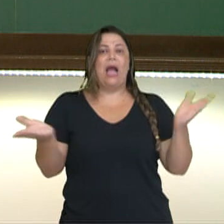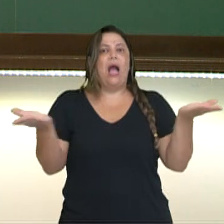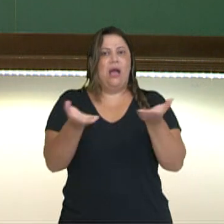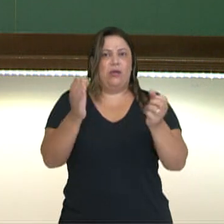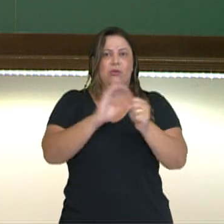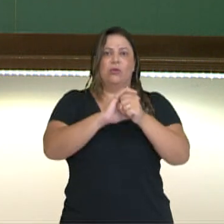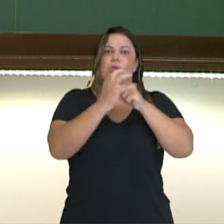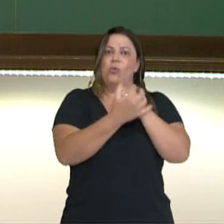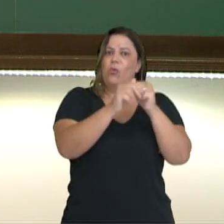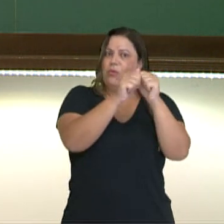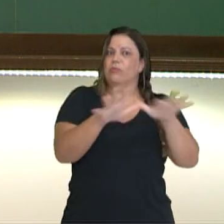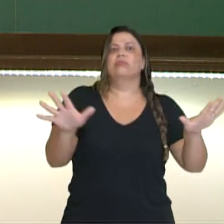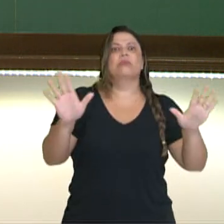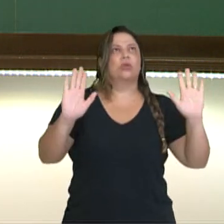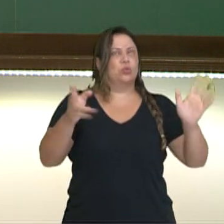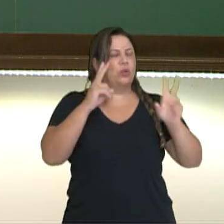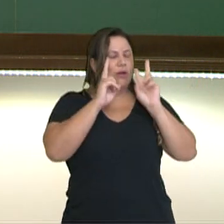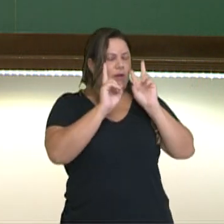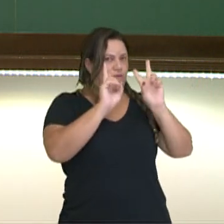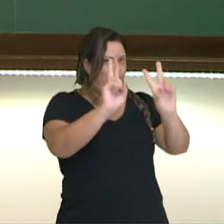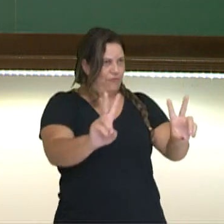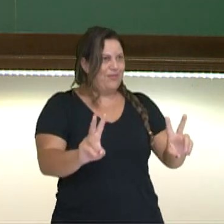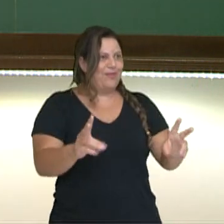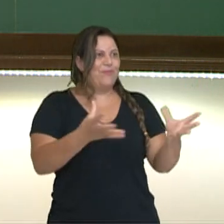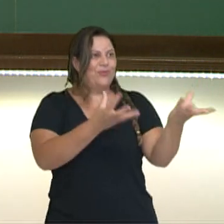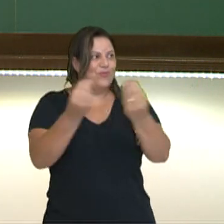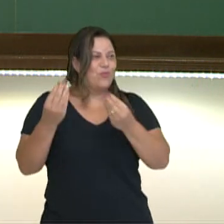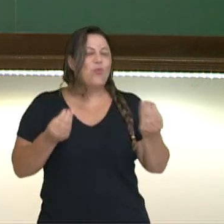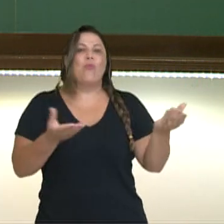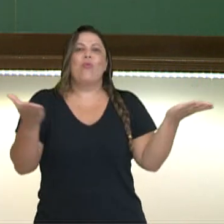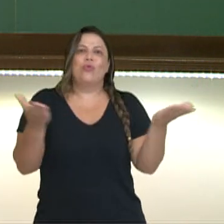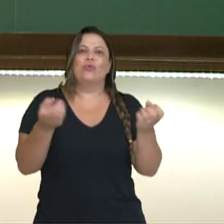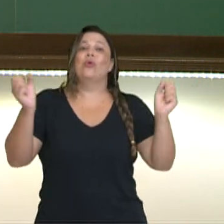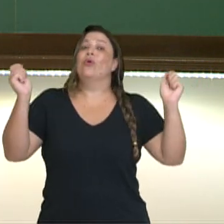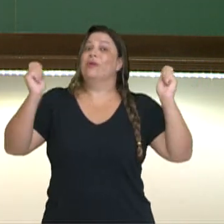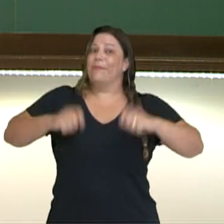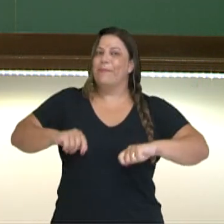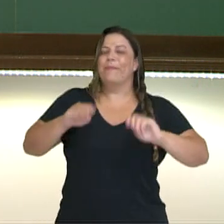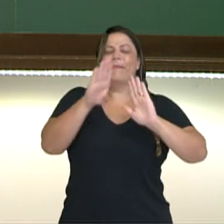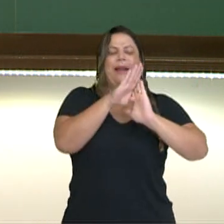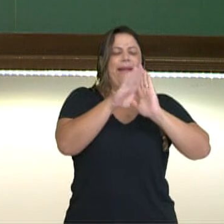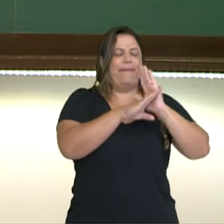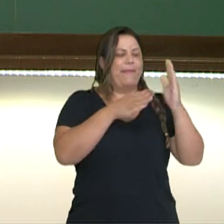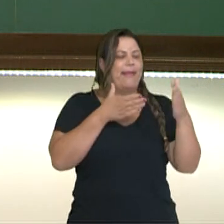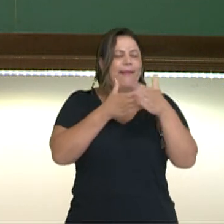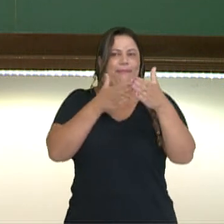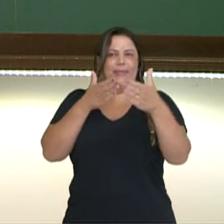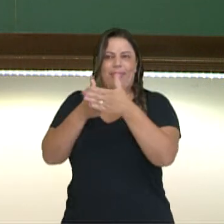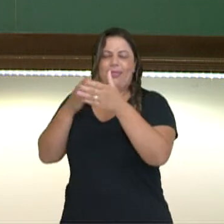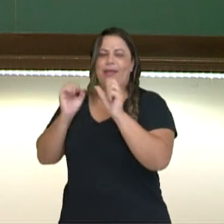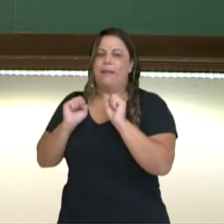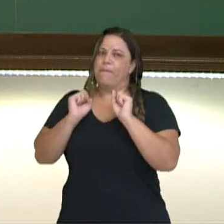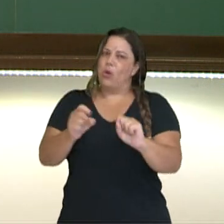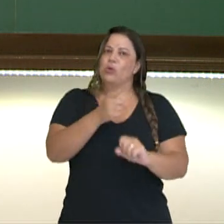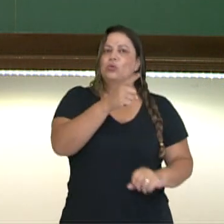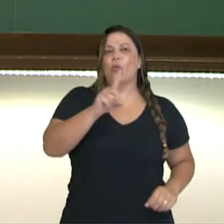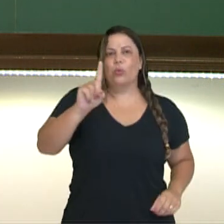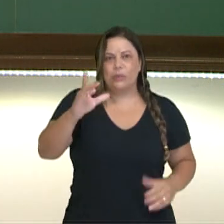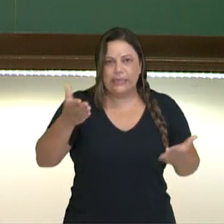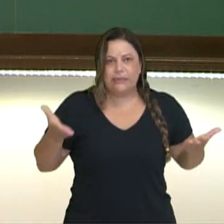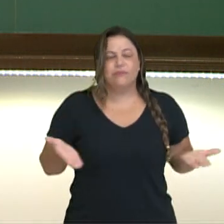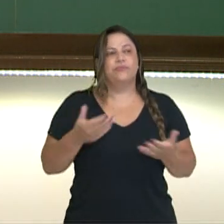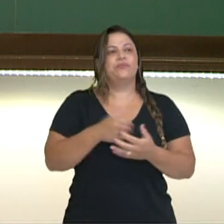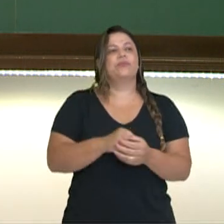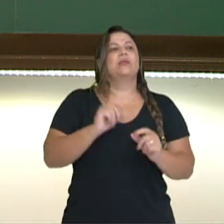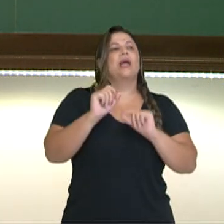muito sobre a Organização Mundial da Saúde, que vai delimitar o que pode, que não pode, como deve e como não se deve fazer. E a